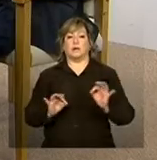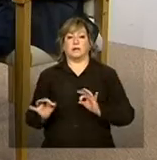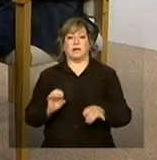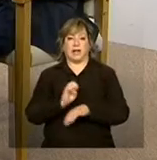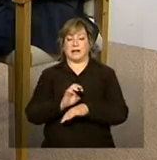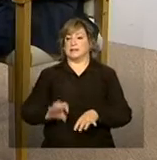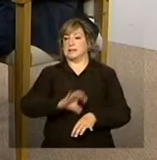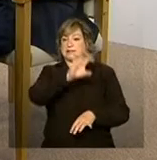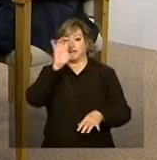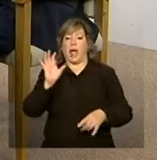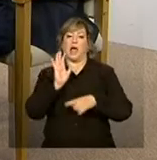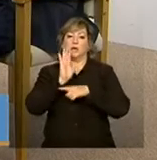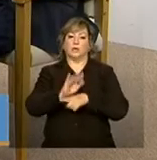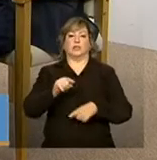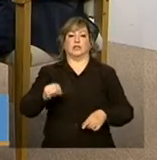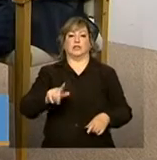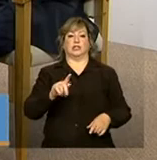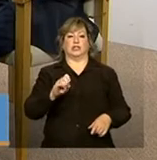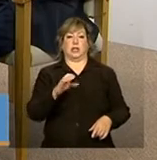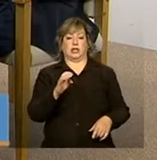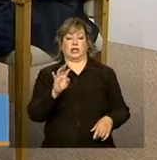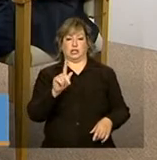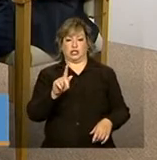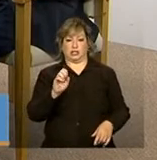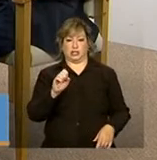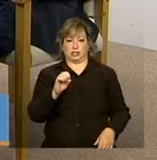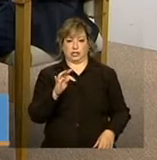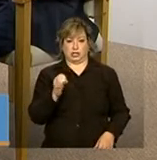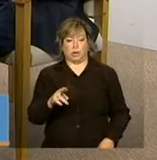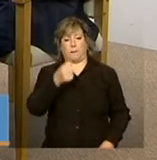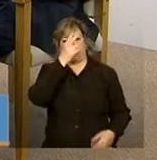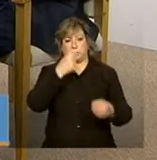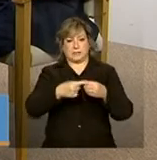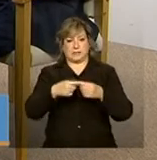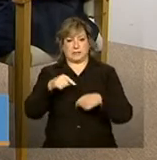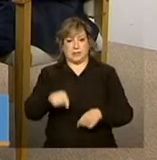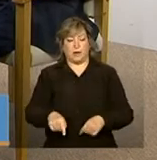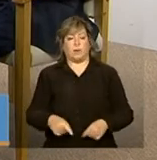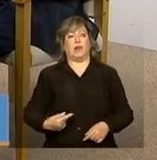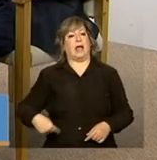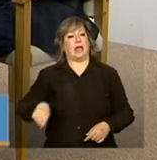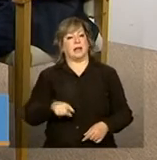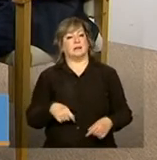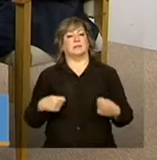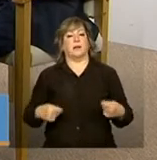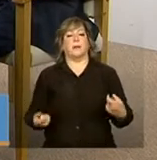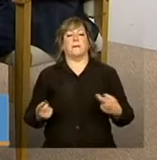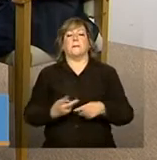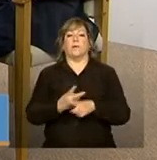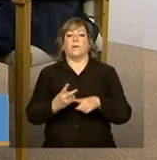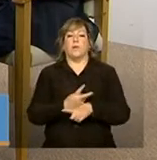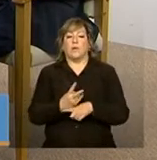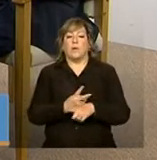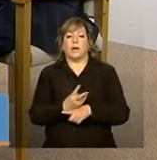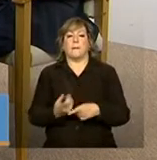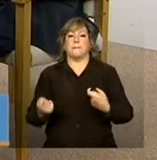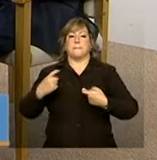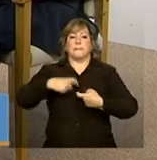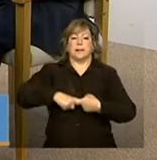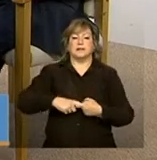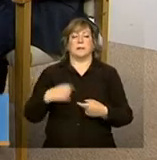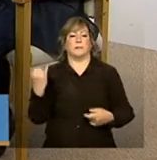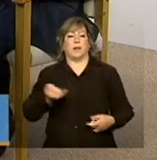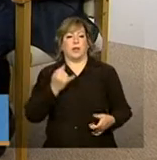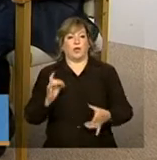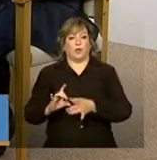devem procurar não apenas parceiros de municípios que têm uma maior facilidade, uma melhor estrutura na gestão do programa,